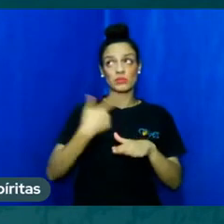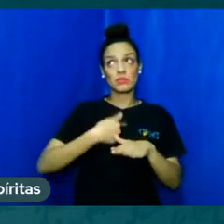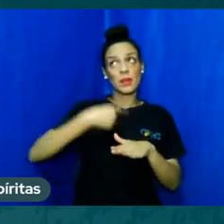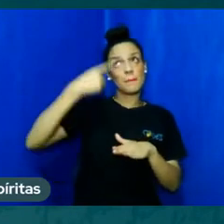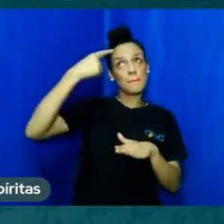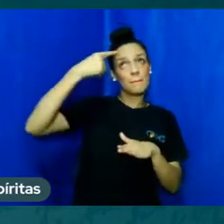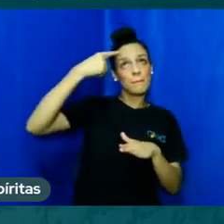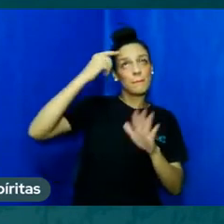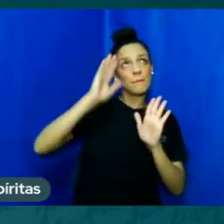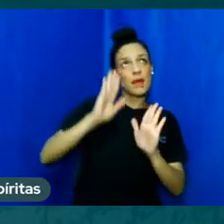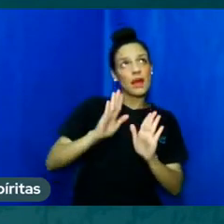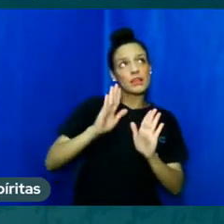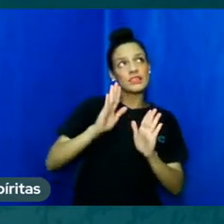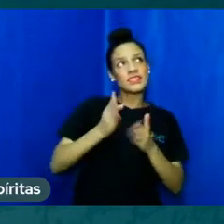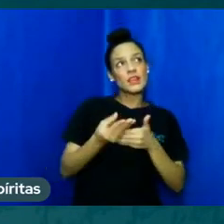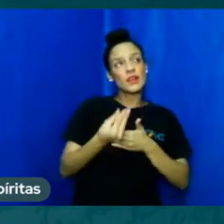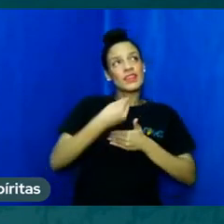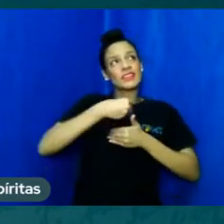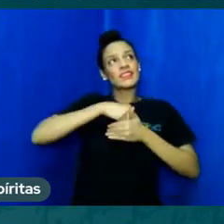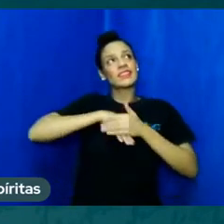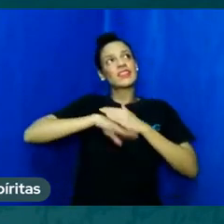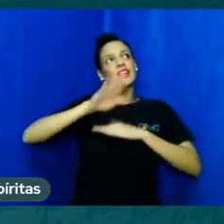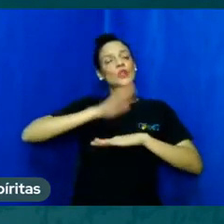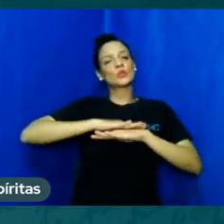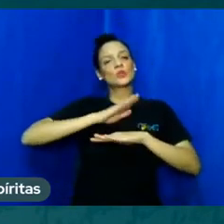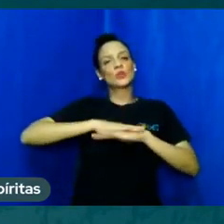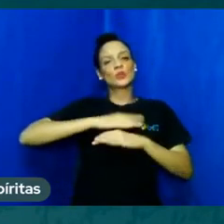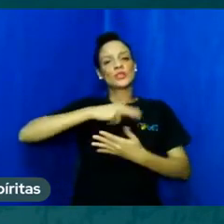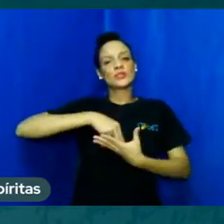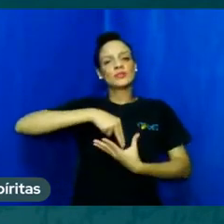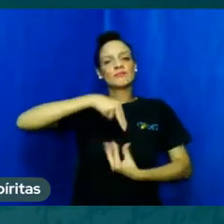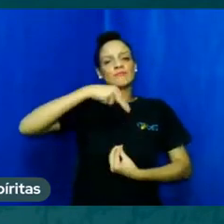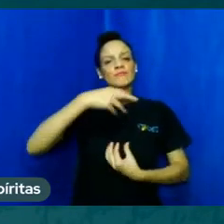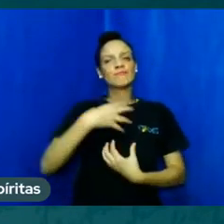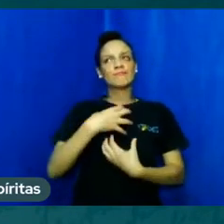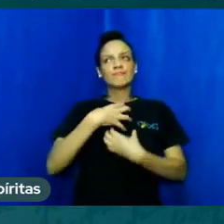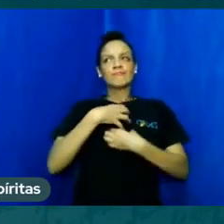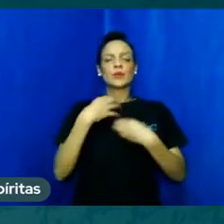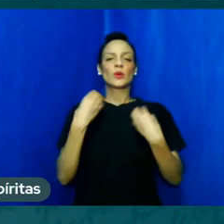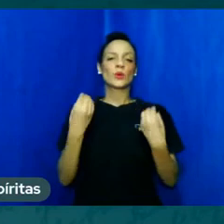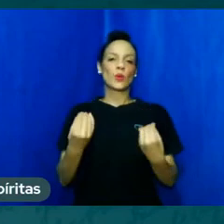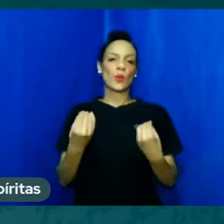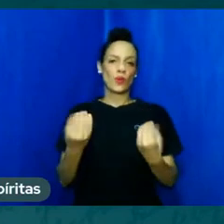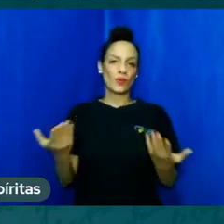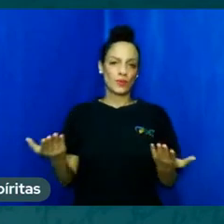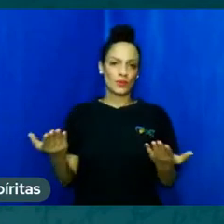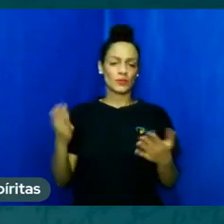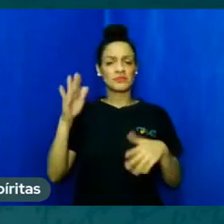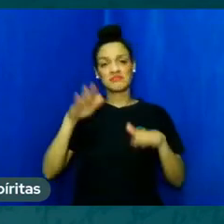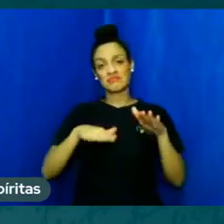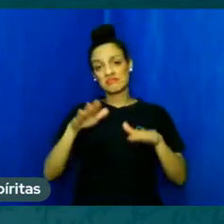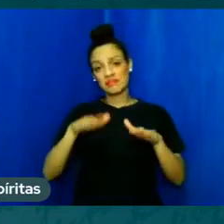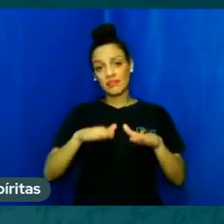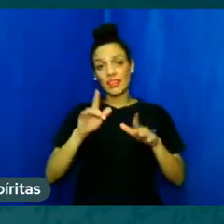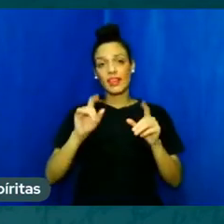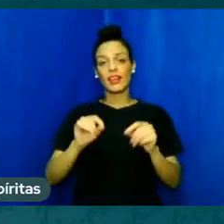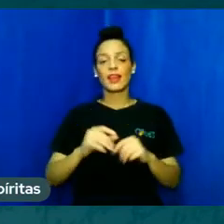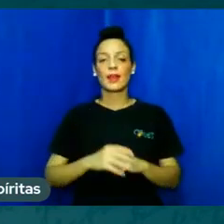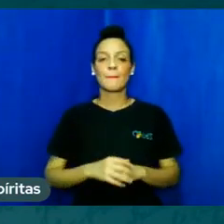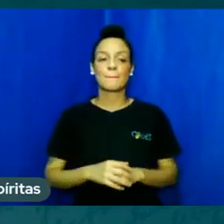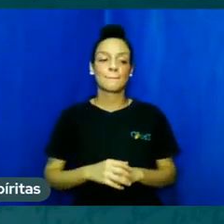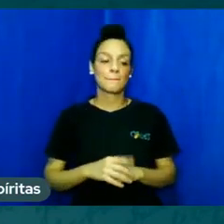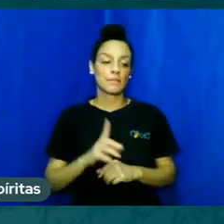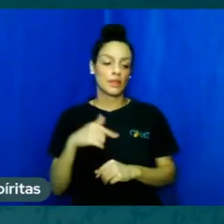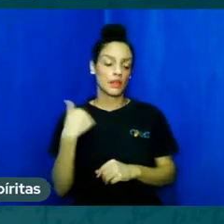do meu coração. O espírito. Muitas vezes, a gente cria ideias, de